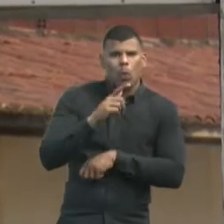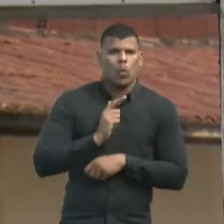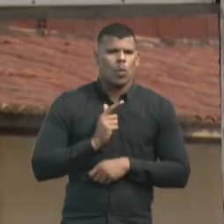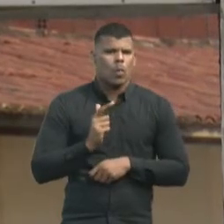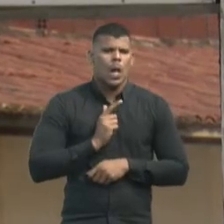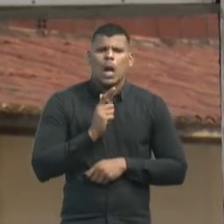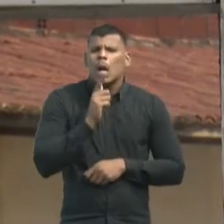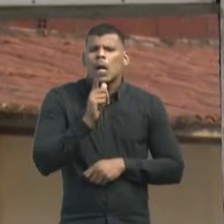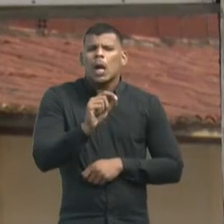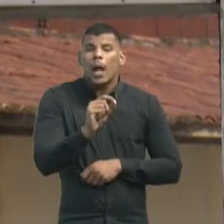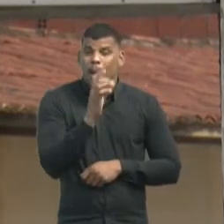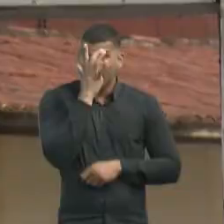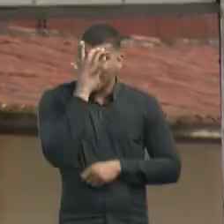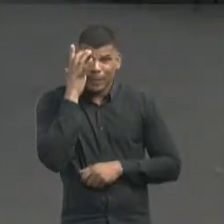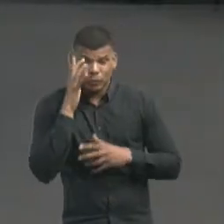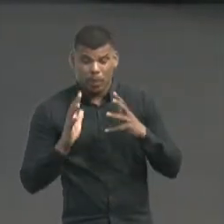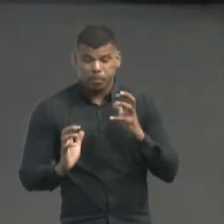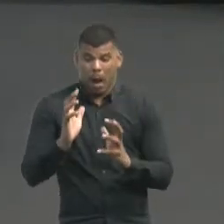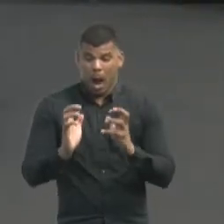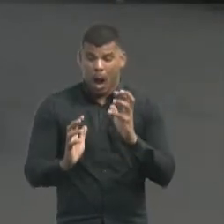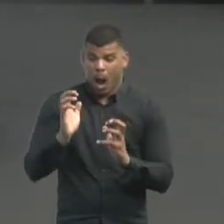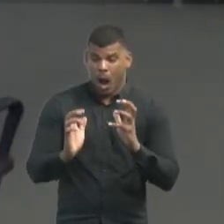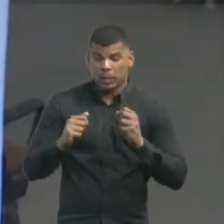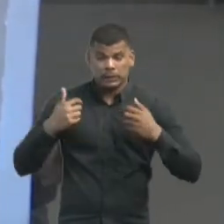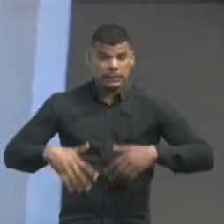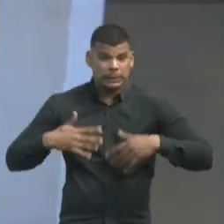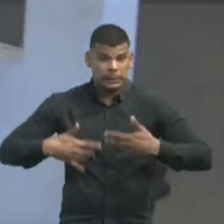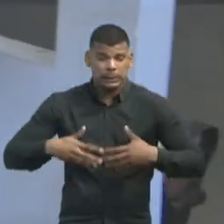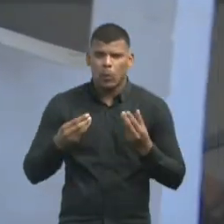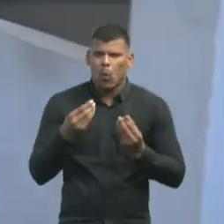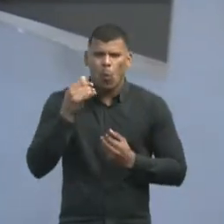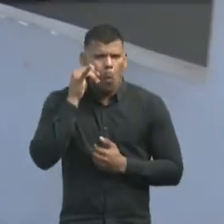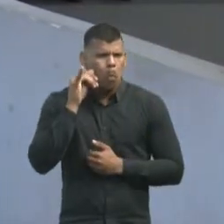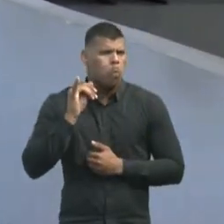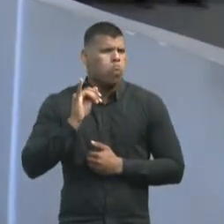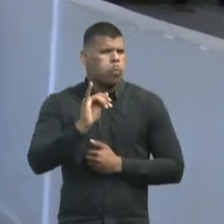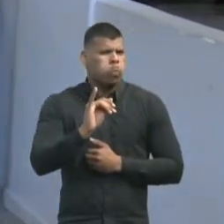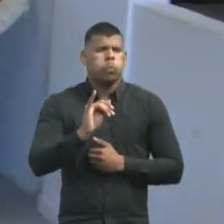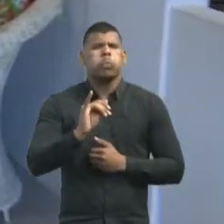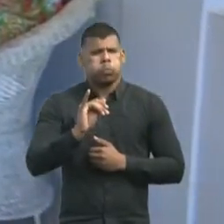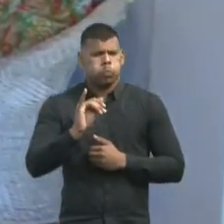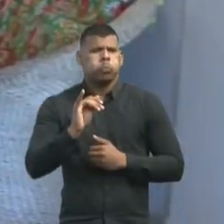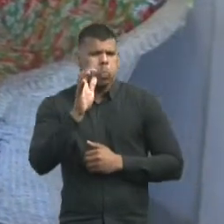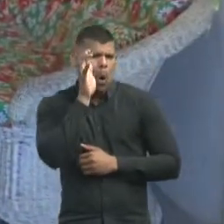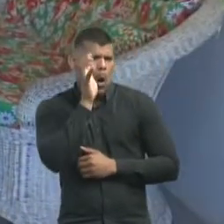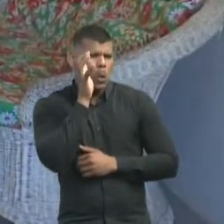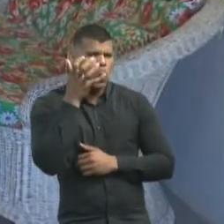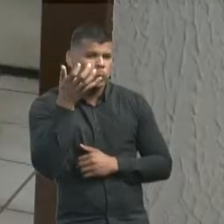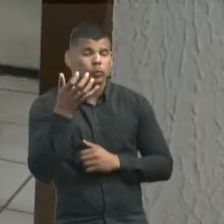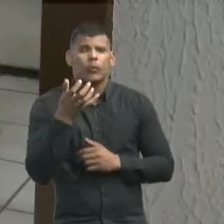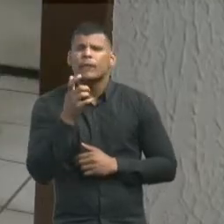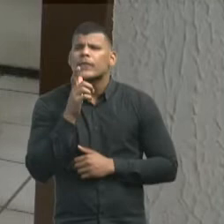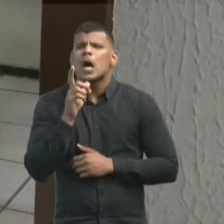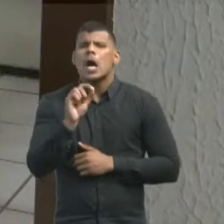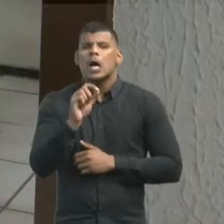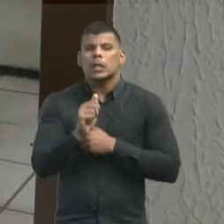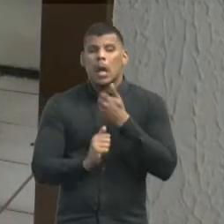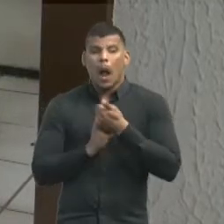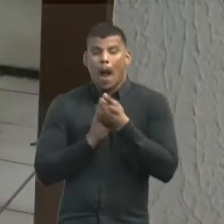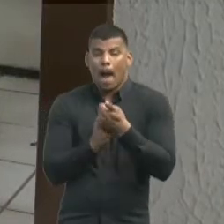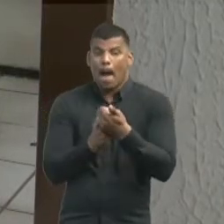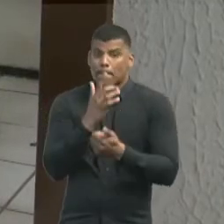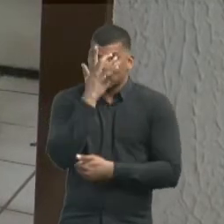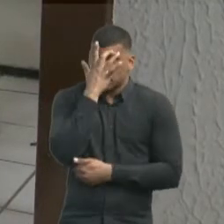cidadãos que estão em conflito possam resolver suas desavenças com o auxílio de um mediador. A ideia